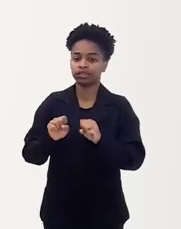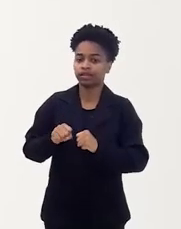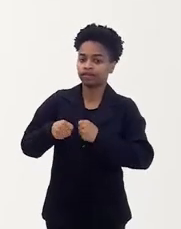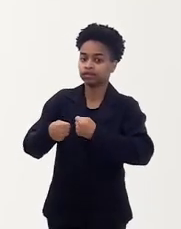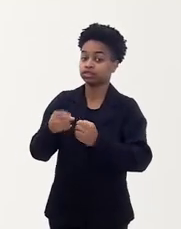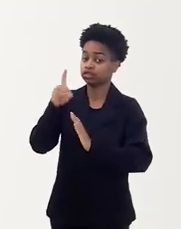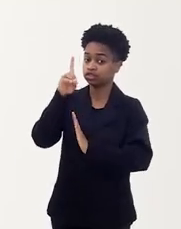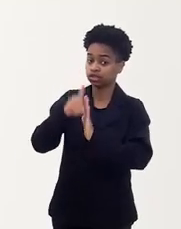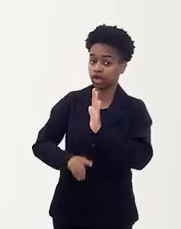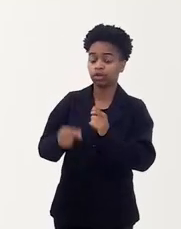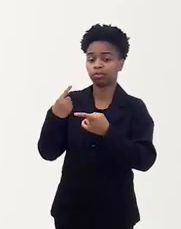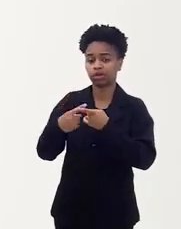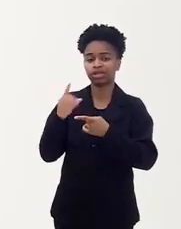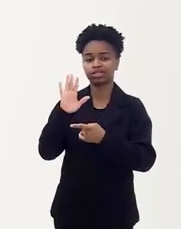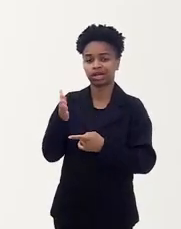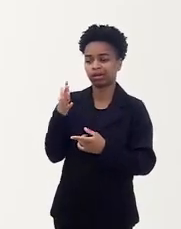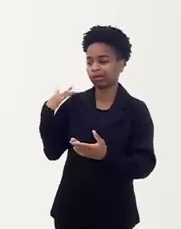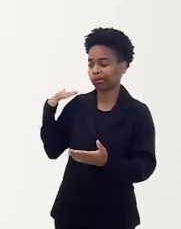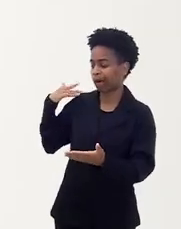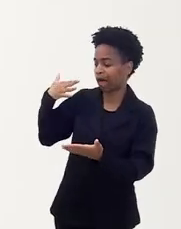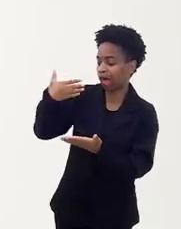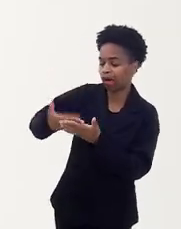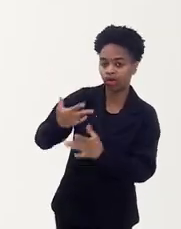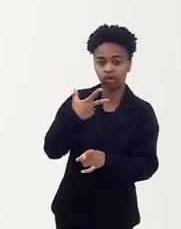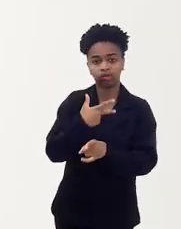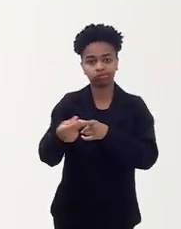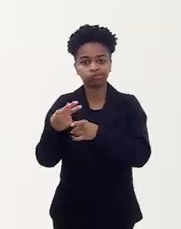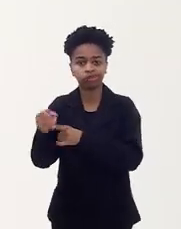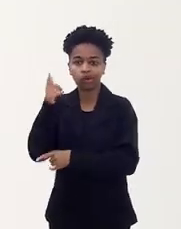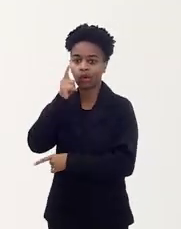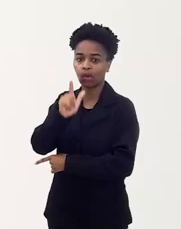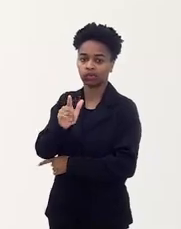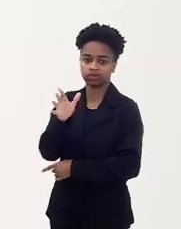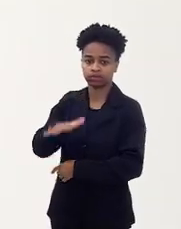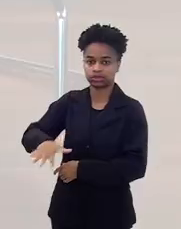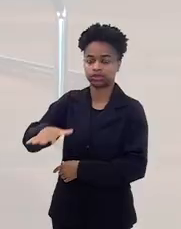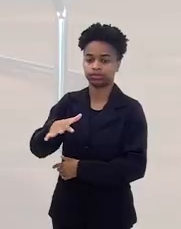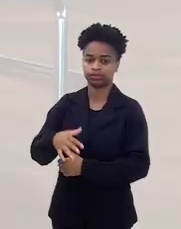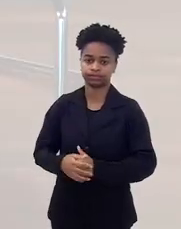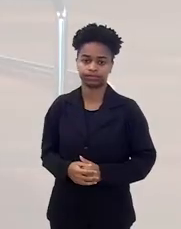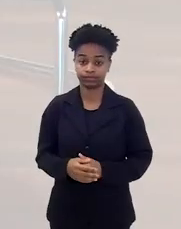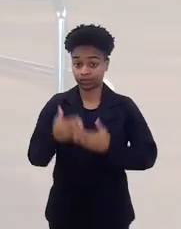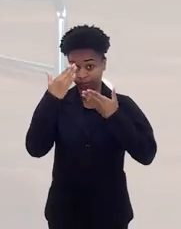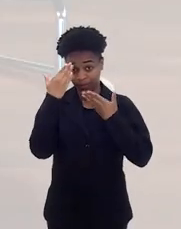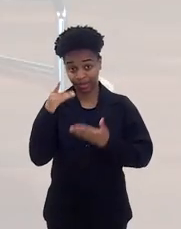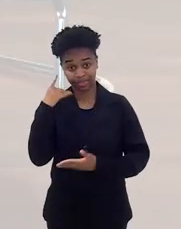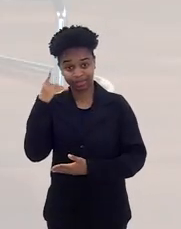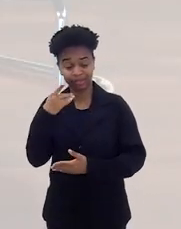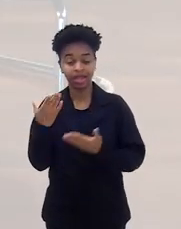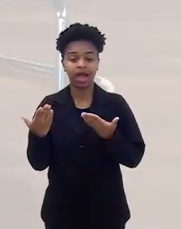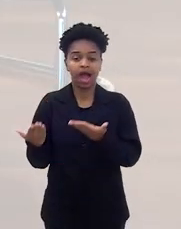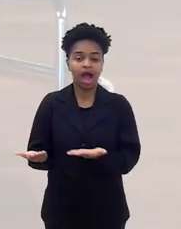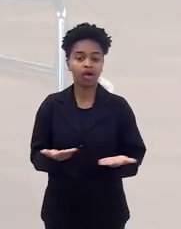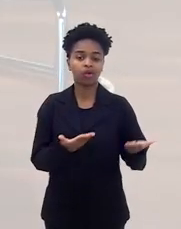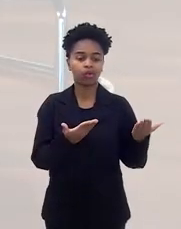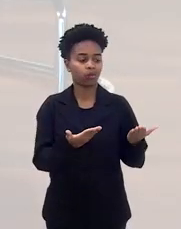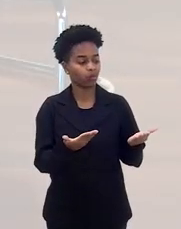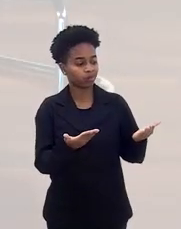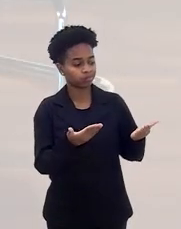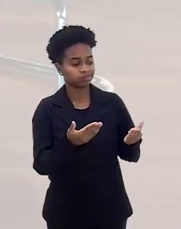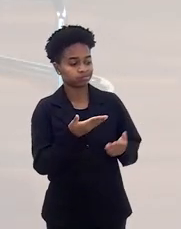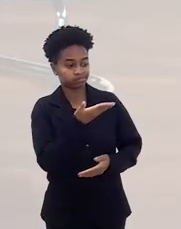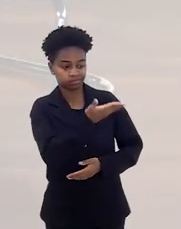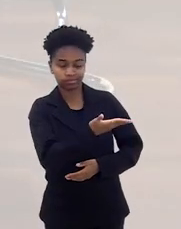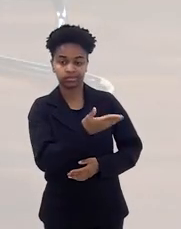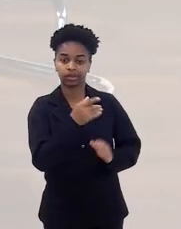dos direitos que são historicamente conquistados, por essas e esses trabalhadores. Muito obrigado, deputada. E eu vou passar a palavra agora à nossa